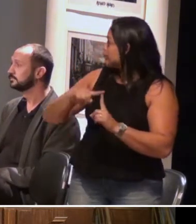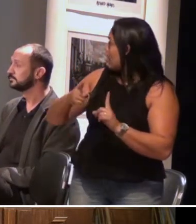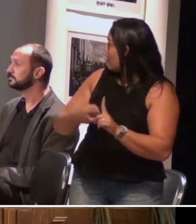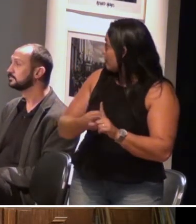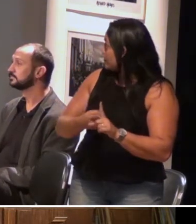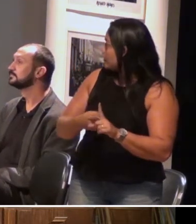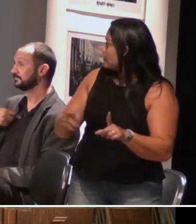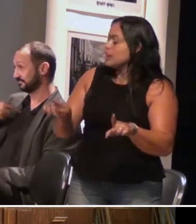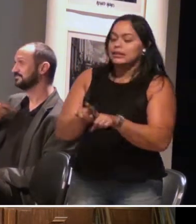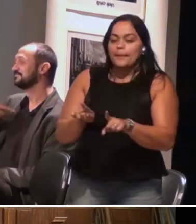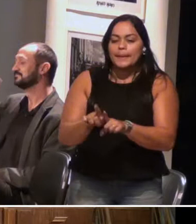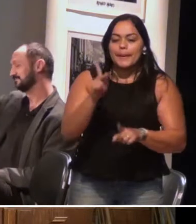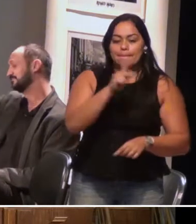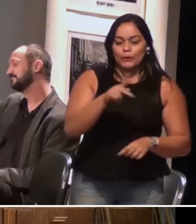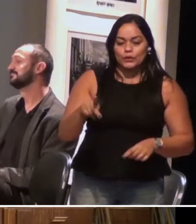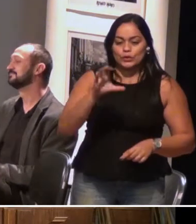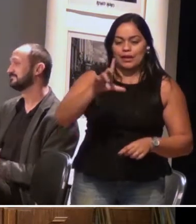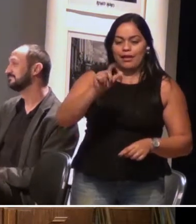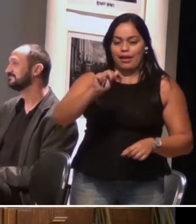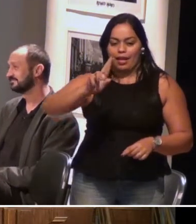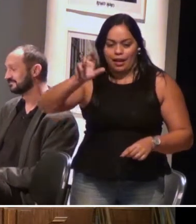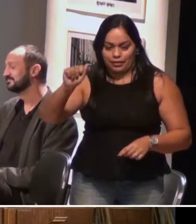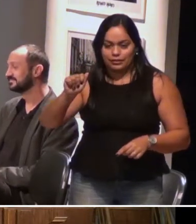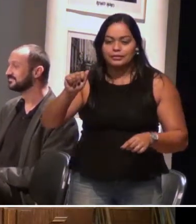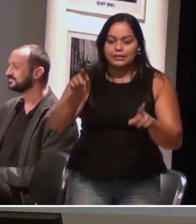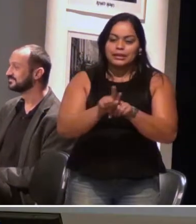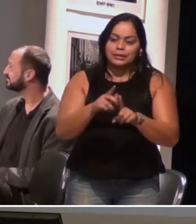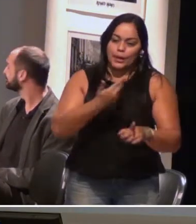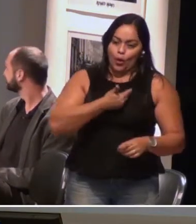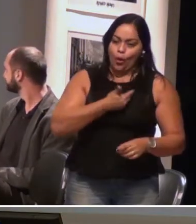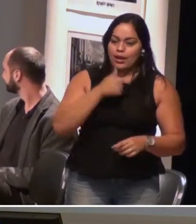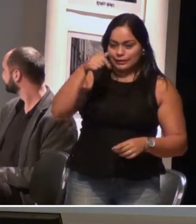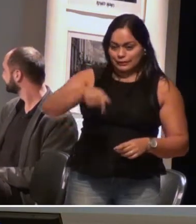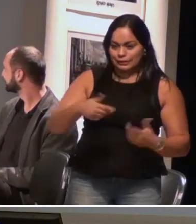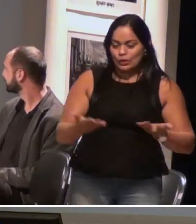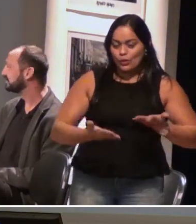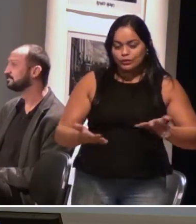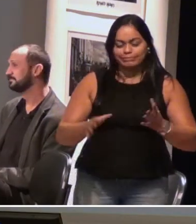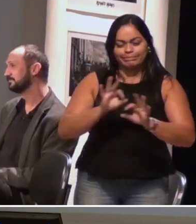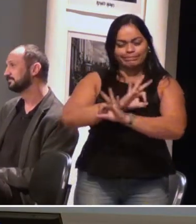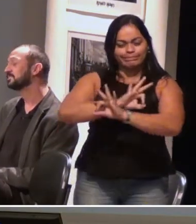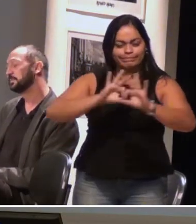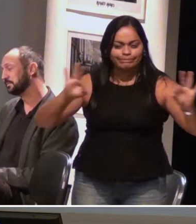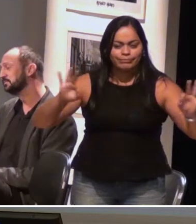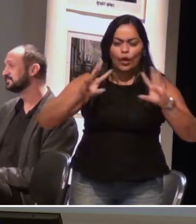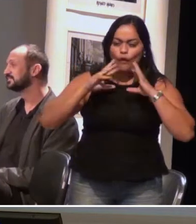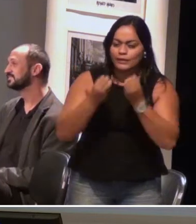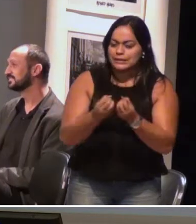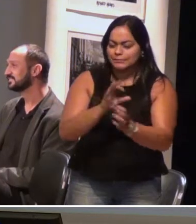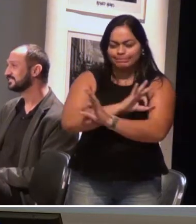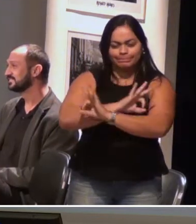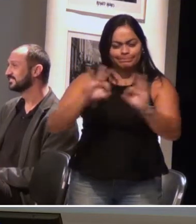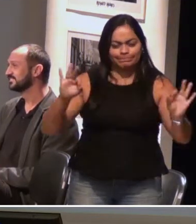professora Clara Surda, do CAIS, Mato Grosso do Sul, que o colega está aqui. Foi excelente a oficina. A Clara